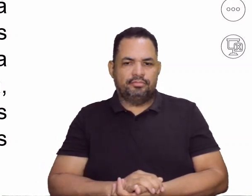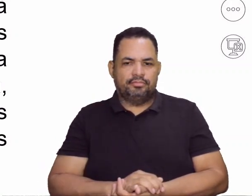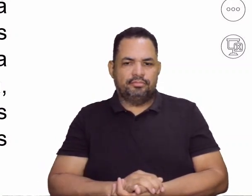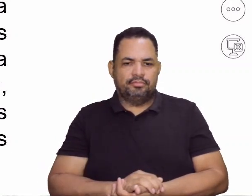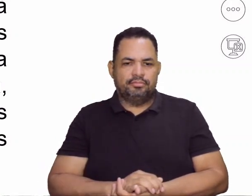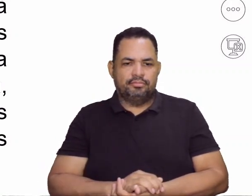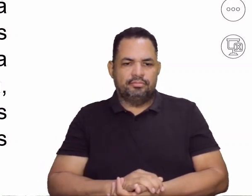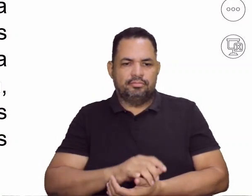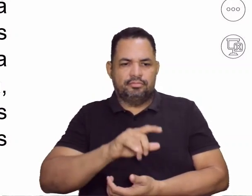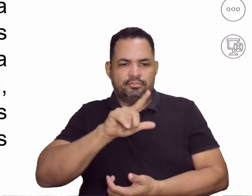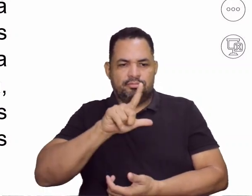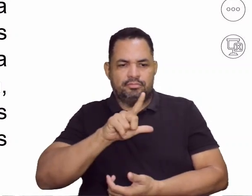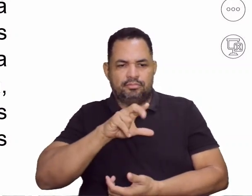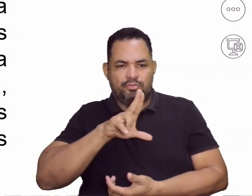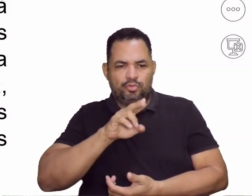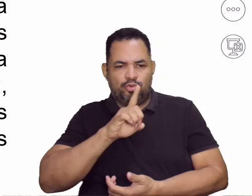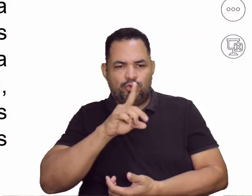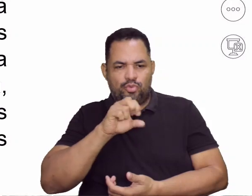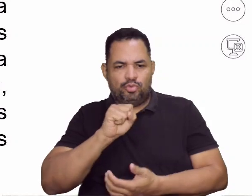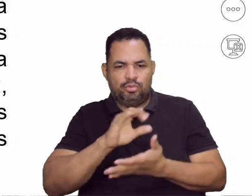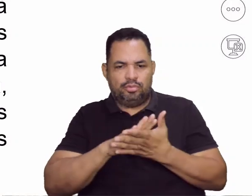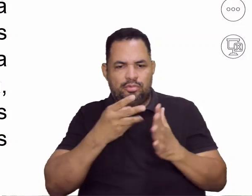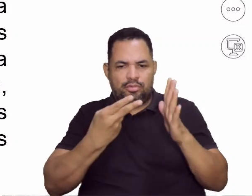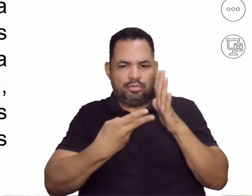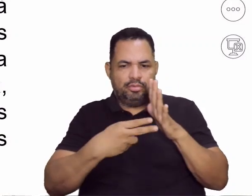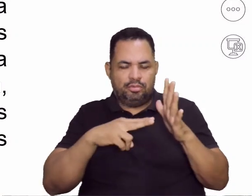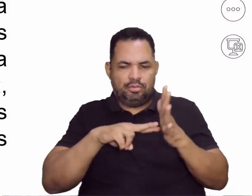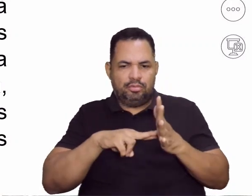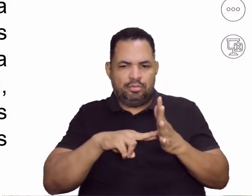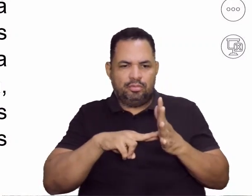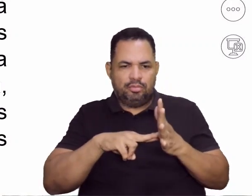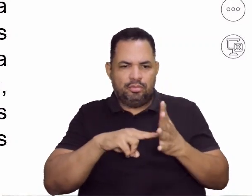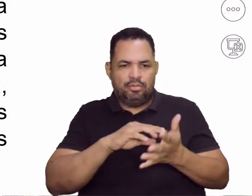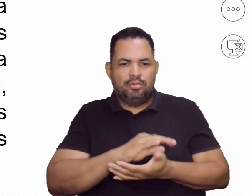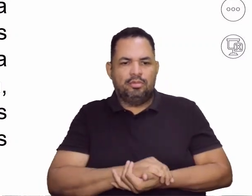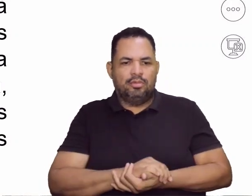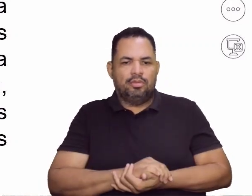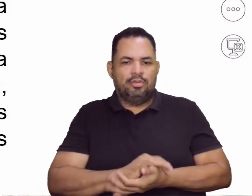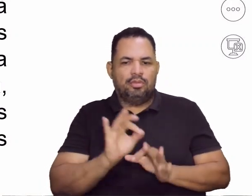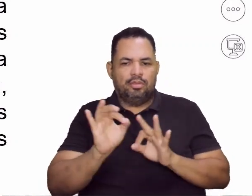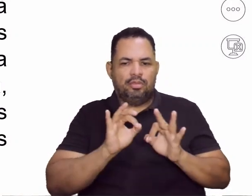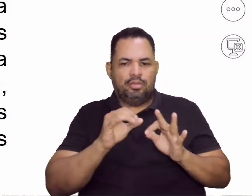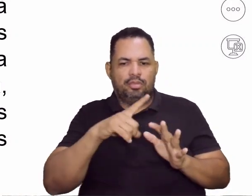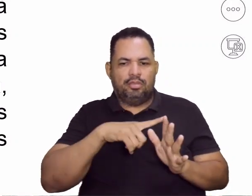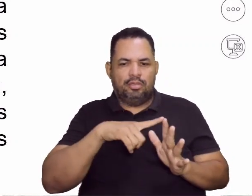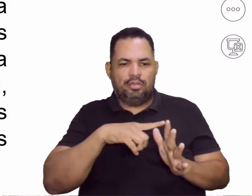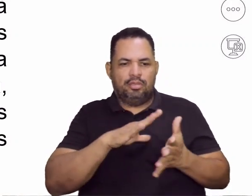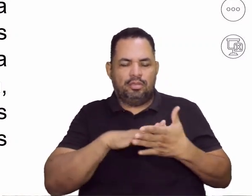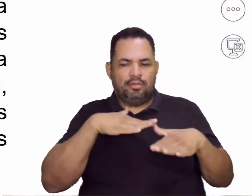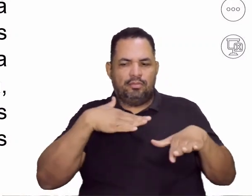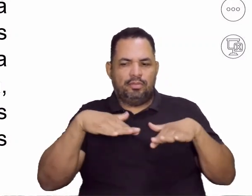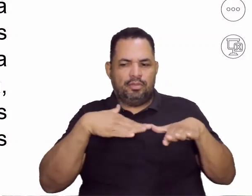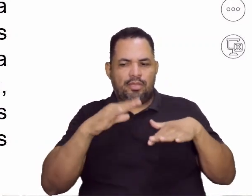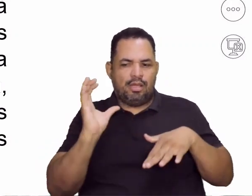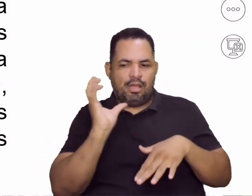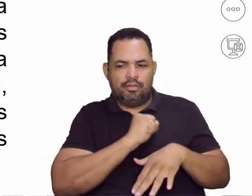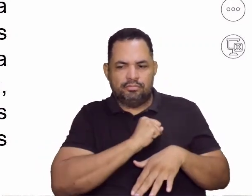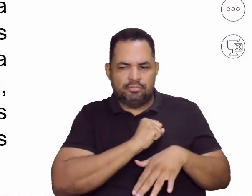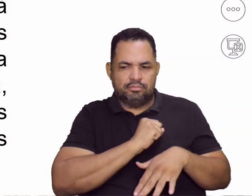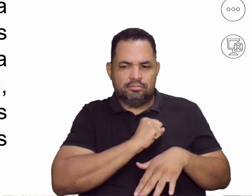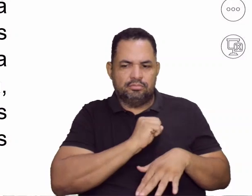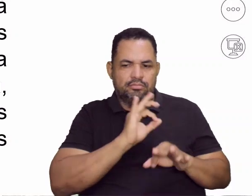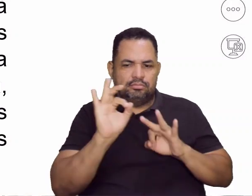é. O ludus, ele vai significar aí, o ludus ou ludere, ele vai designar aí movimentos